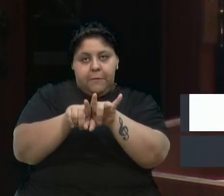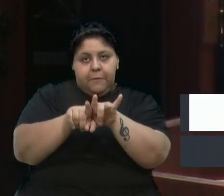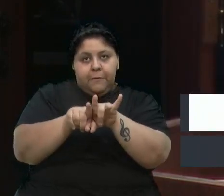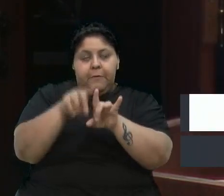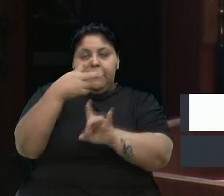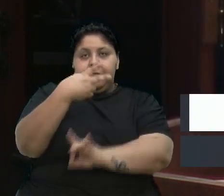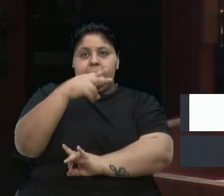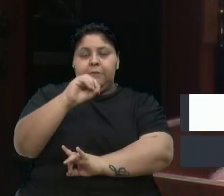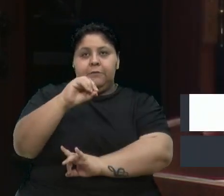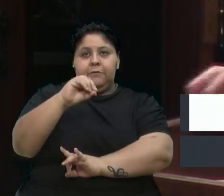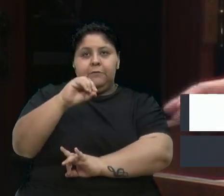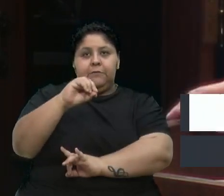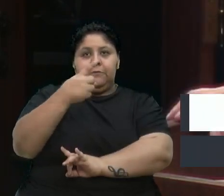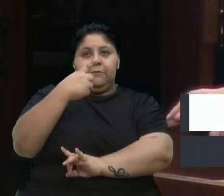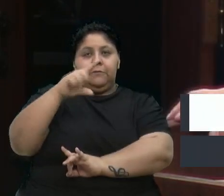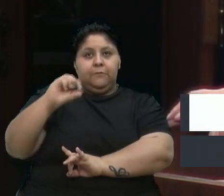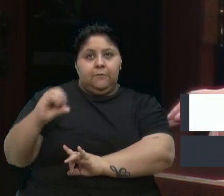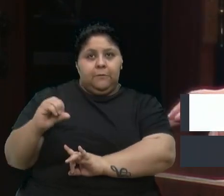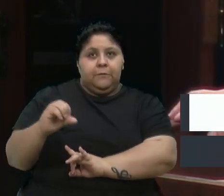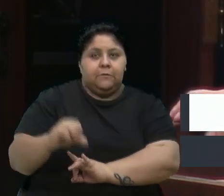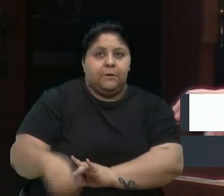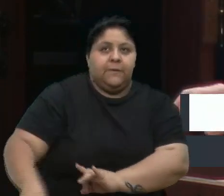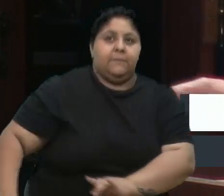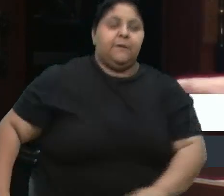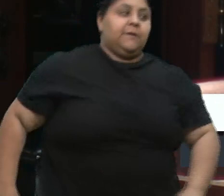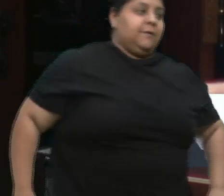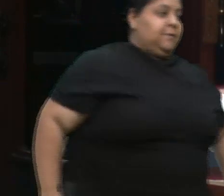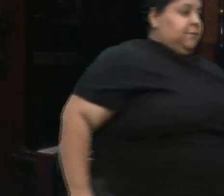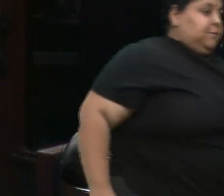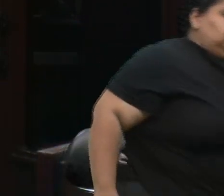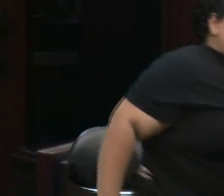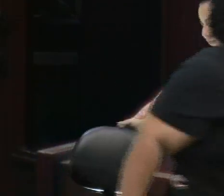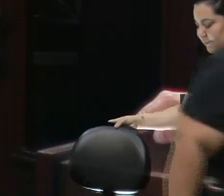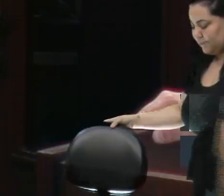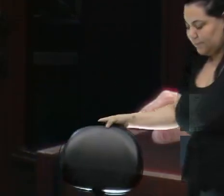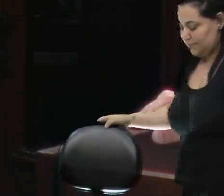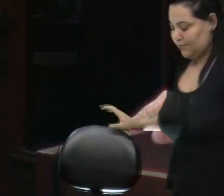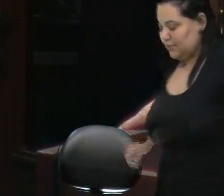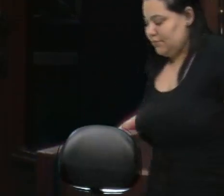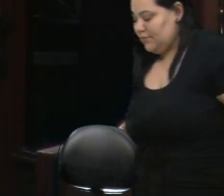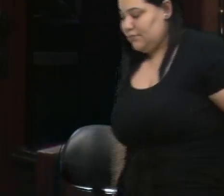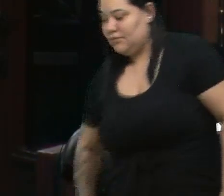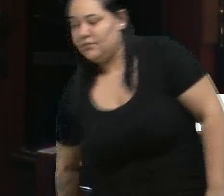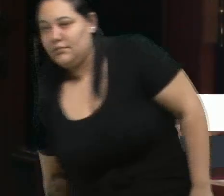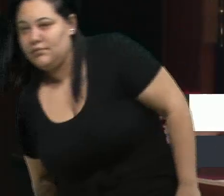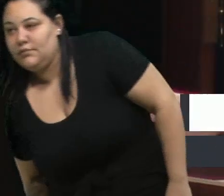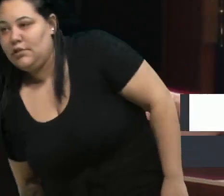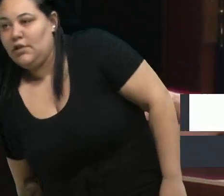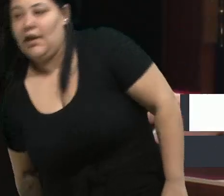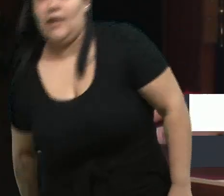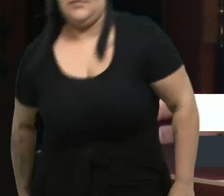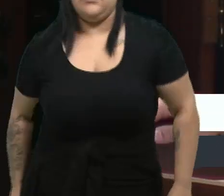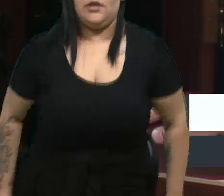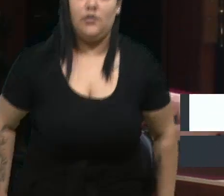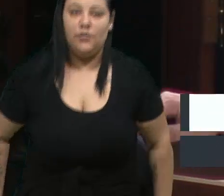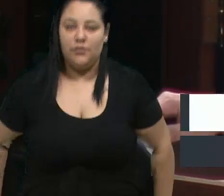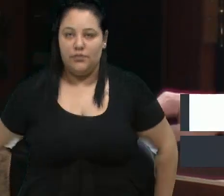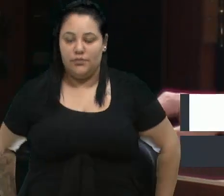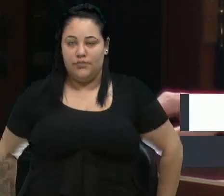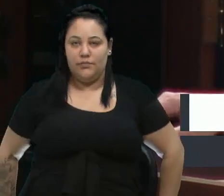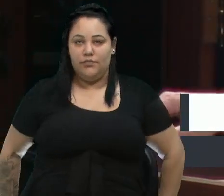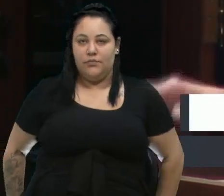2019. Seis a cada dez brasileiros relatam que já viram negros e negras